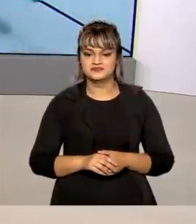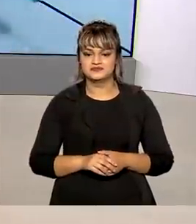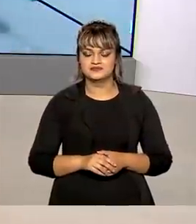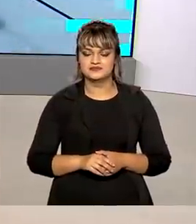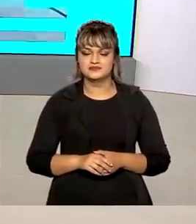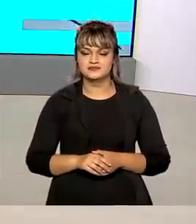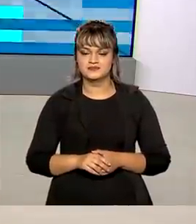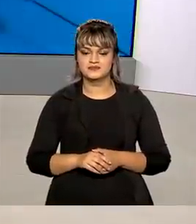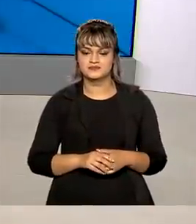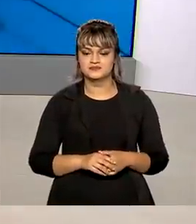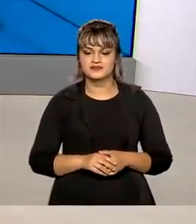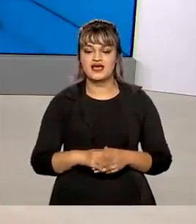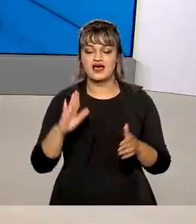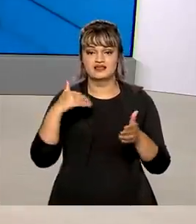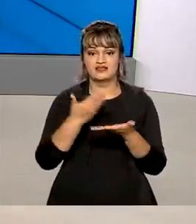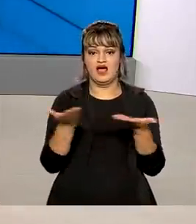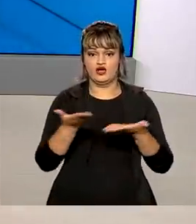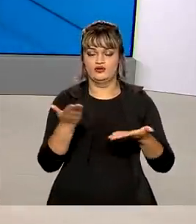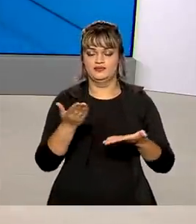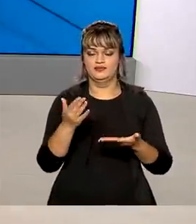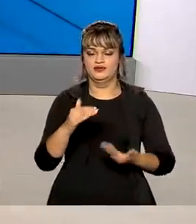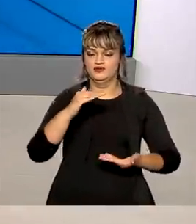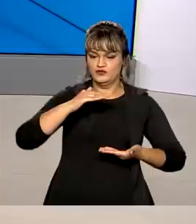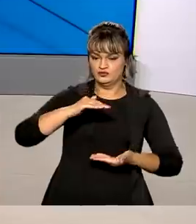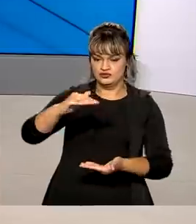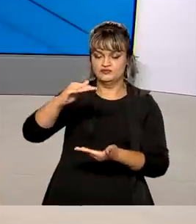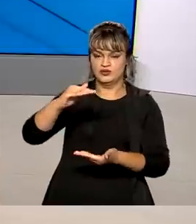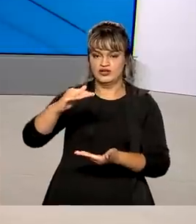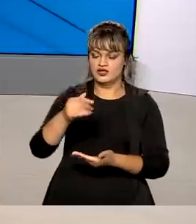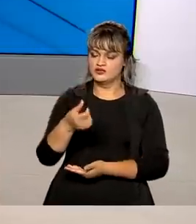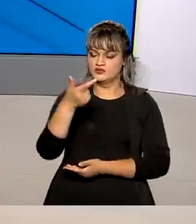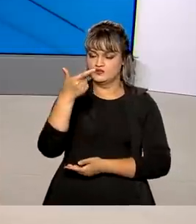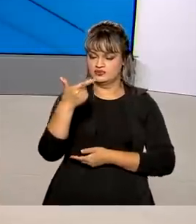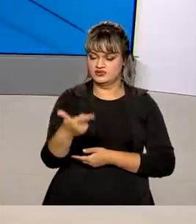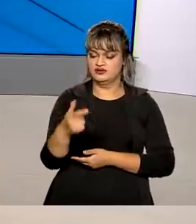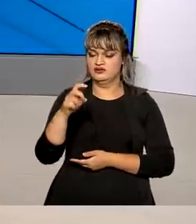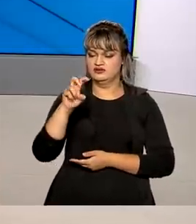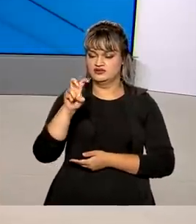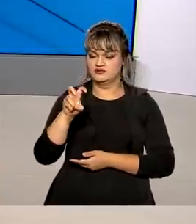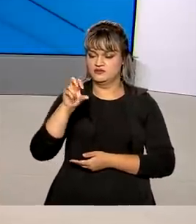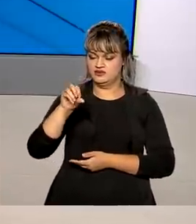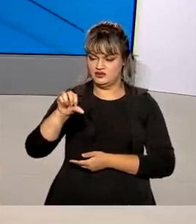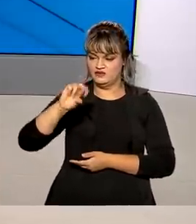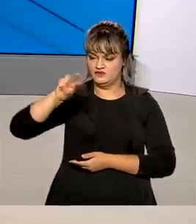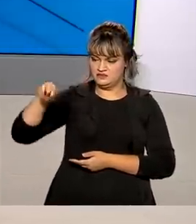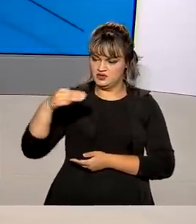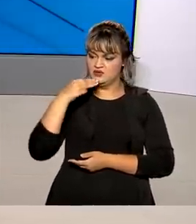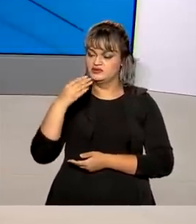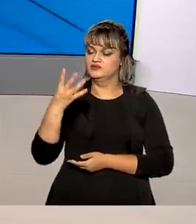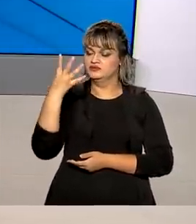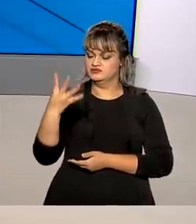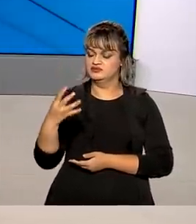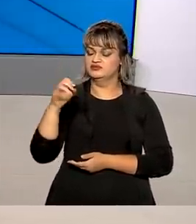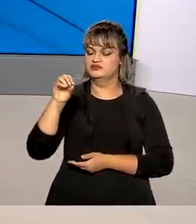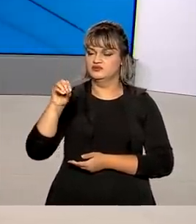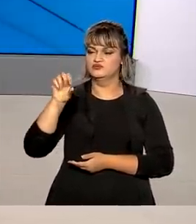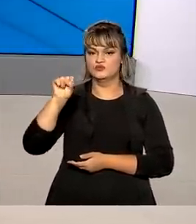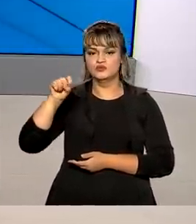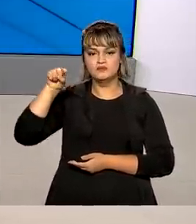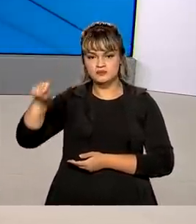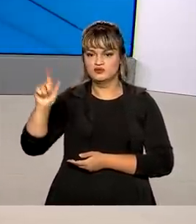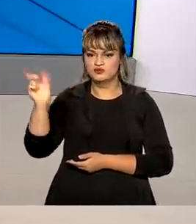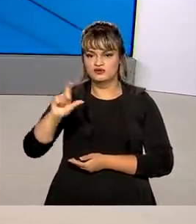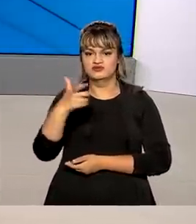telão? Vamos lá? Até agora foram distribuídas, no total, 259 milhões 408 mil